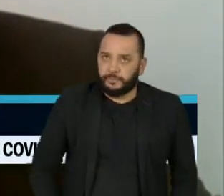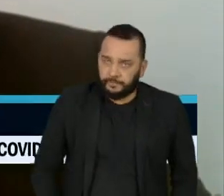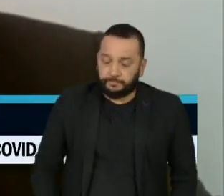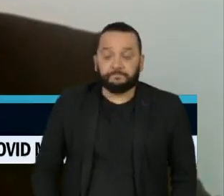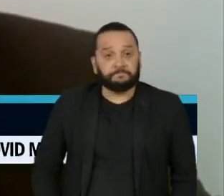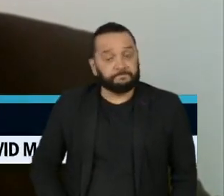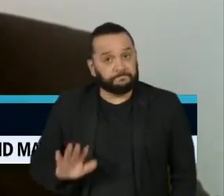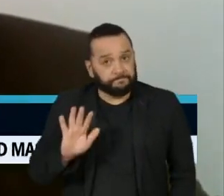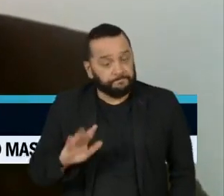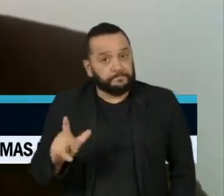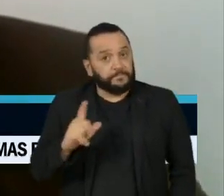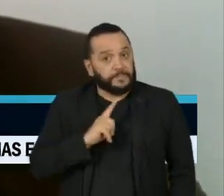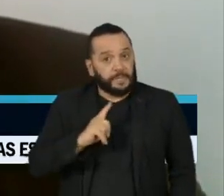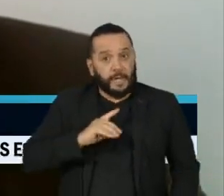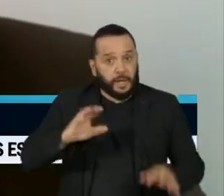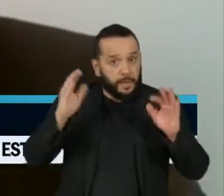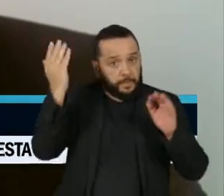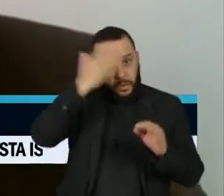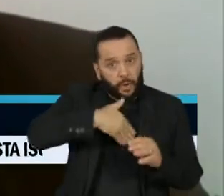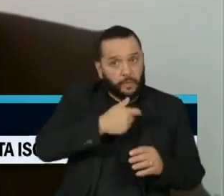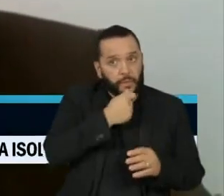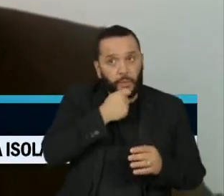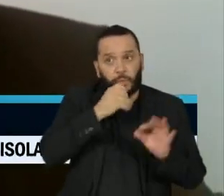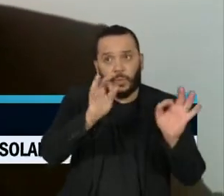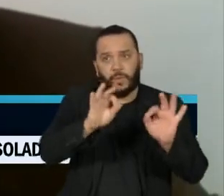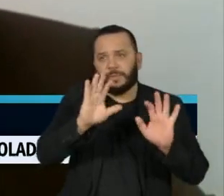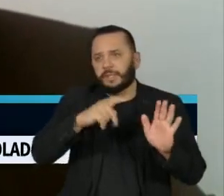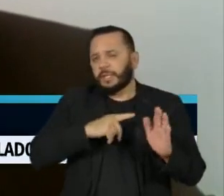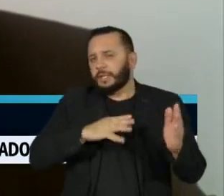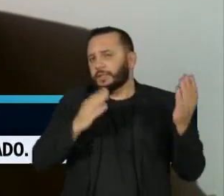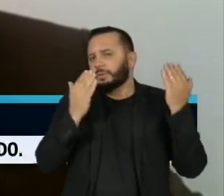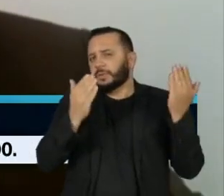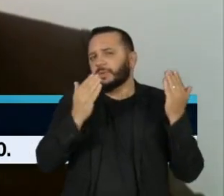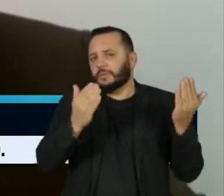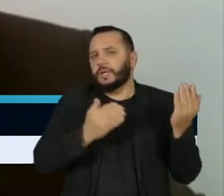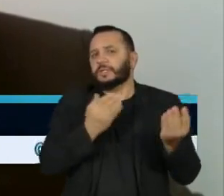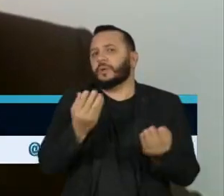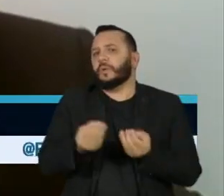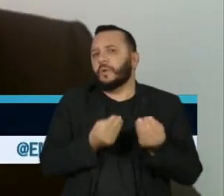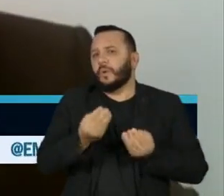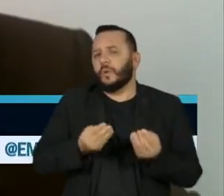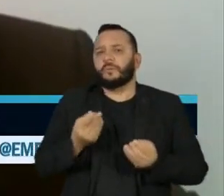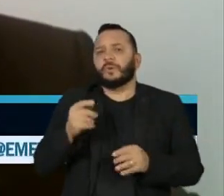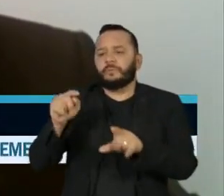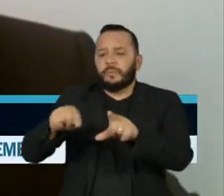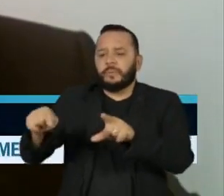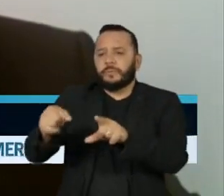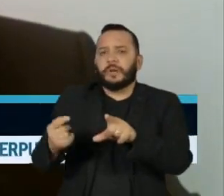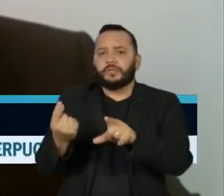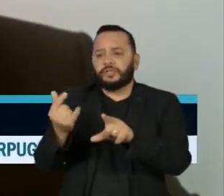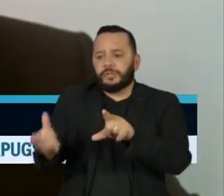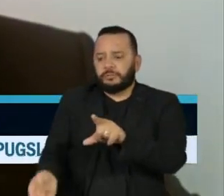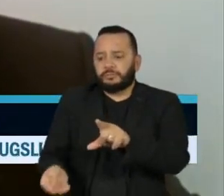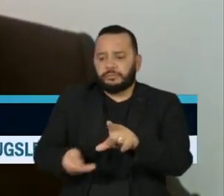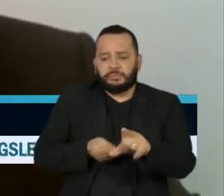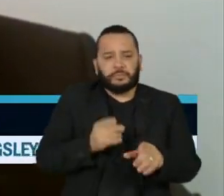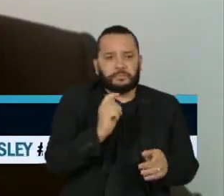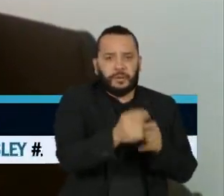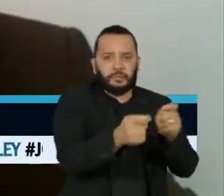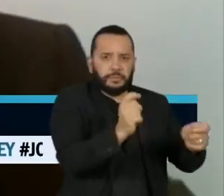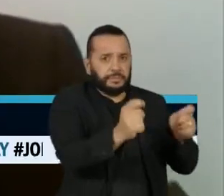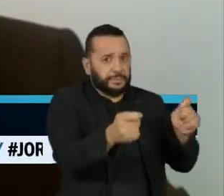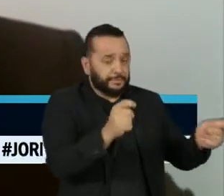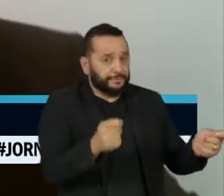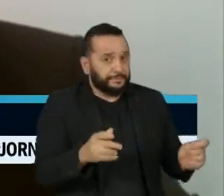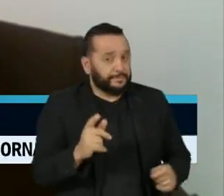mas de fato existem suspeitas relacionadas a esse método de fazer pagamento. Eu acho que aqui tem um caso também de um elemento